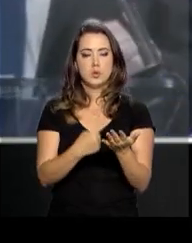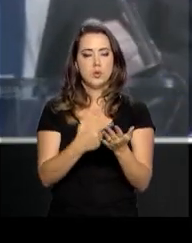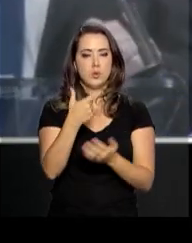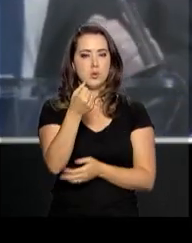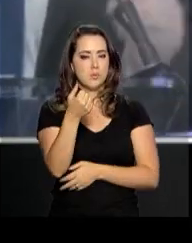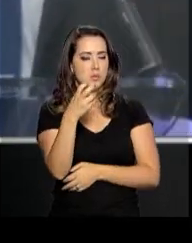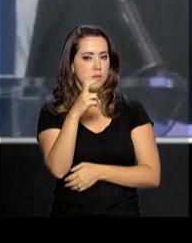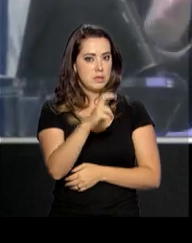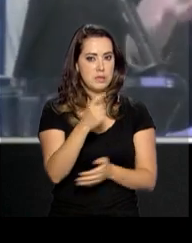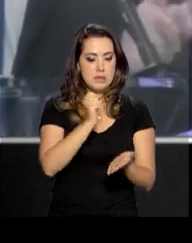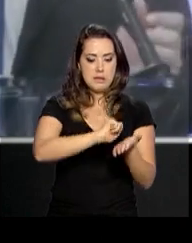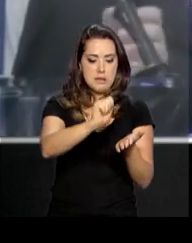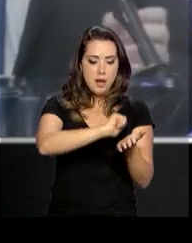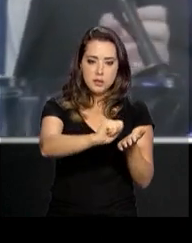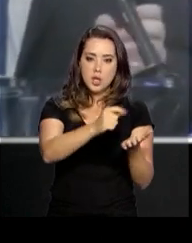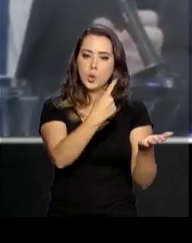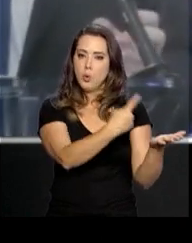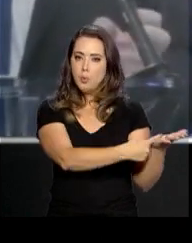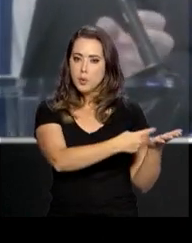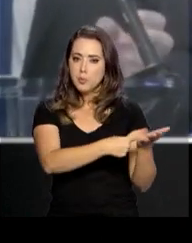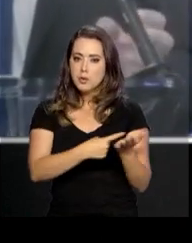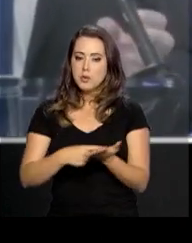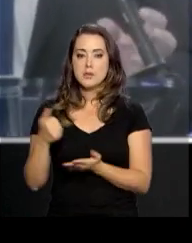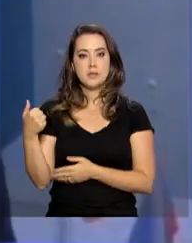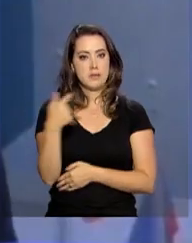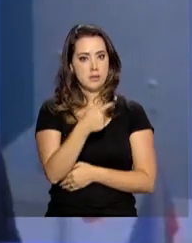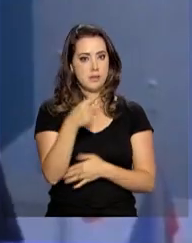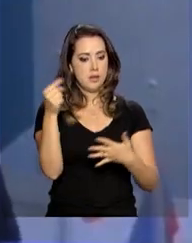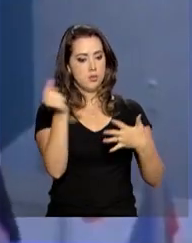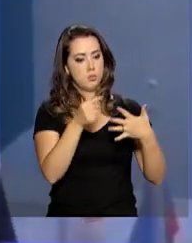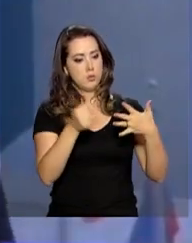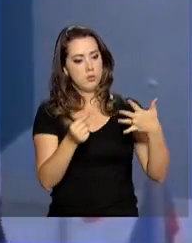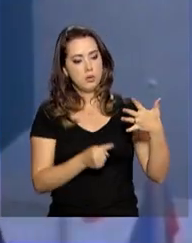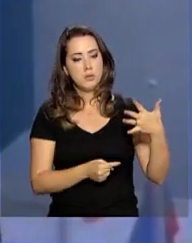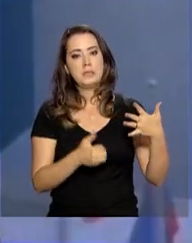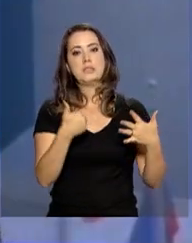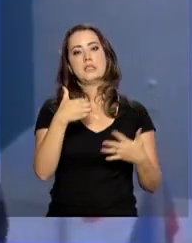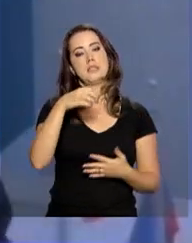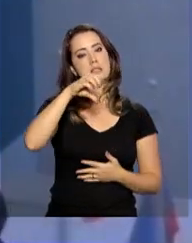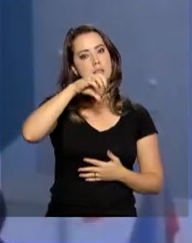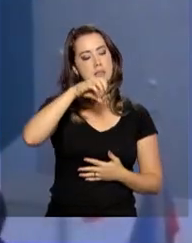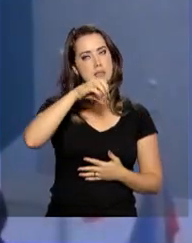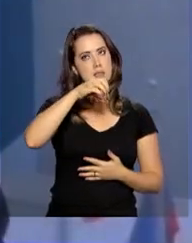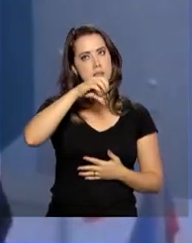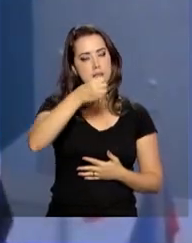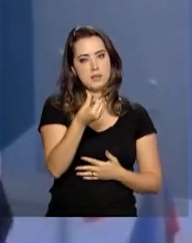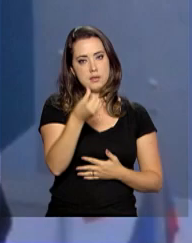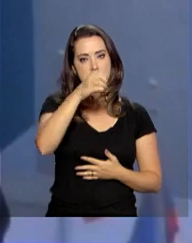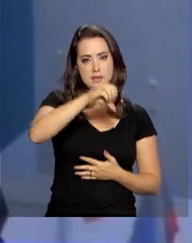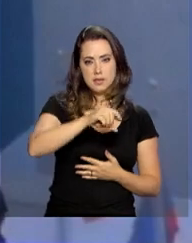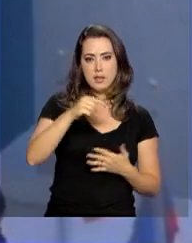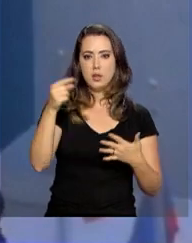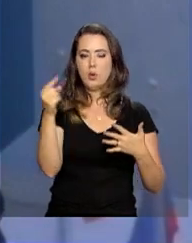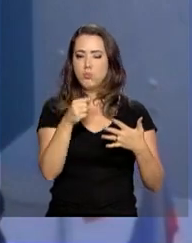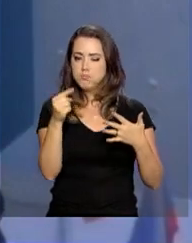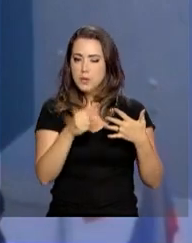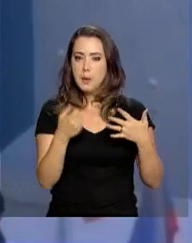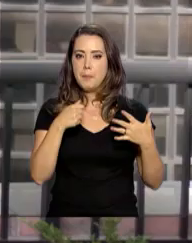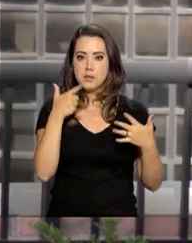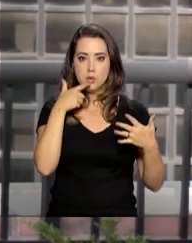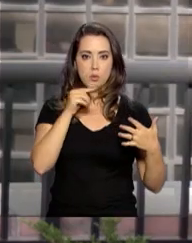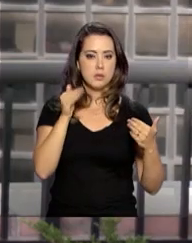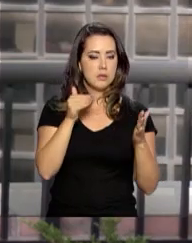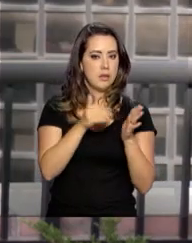193 países, que traz 17 objetivos e 169 metas que devem ser atingidas até 2030.